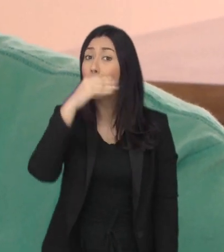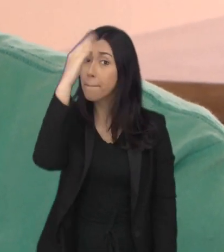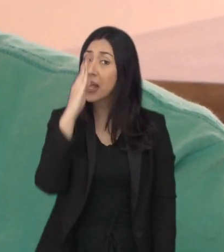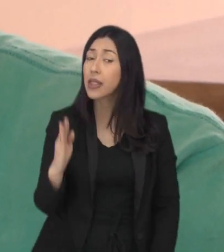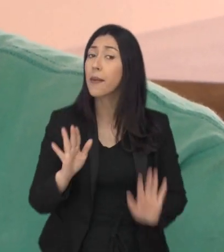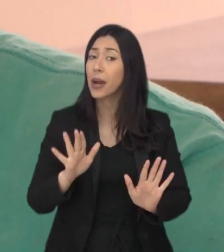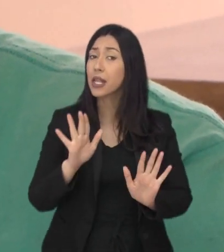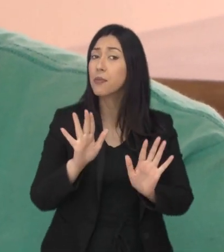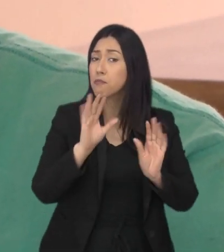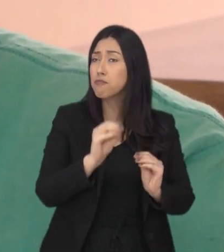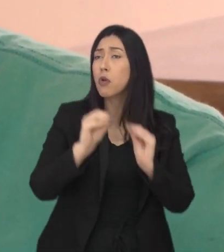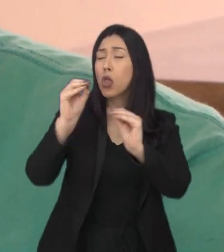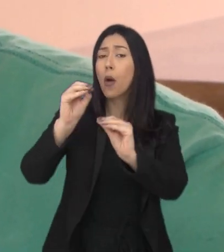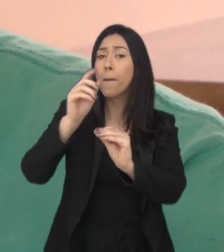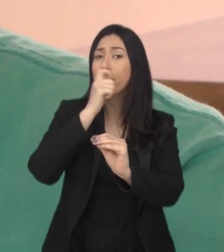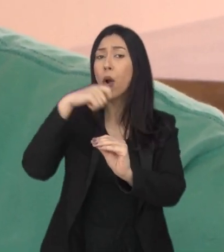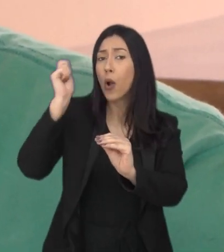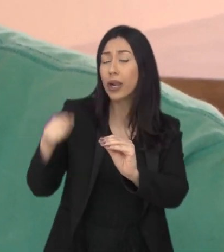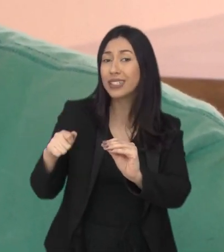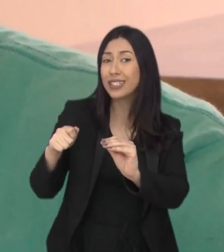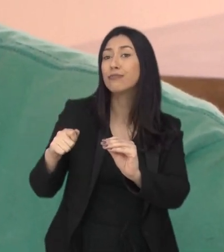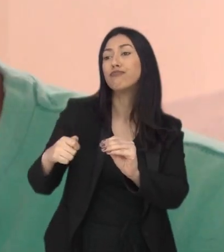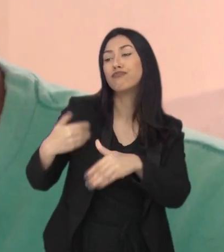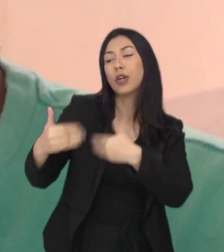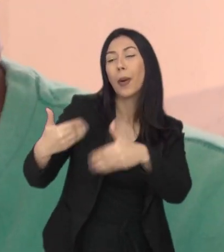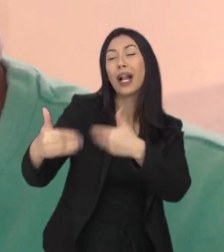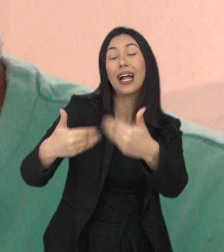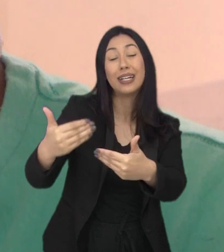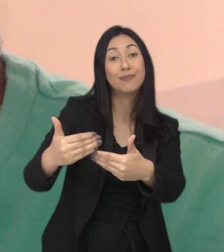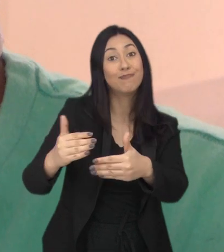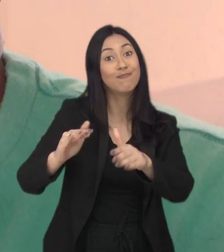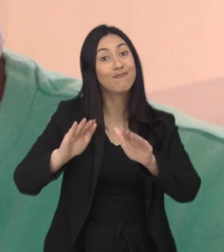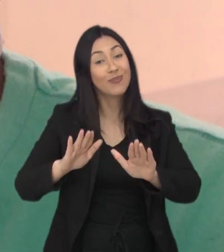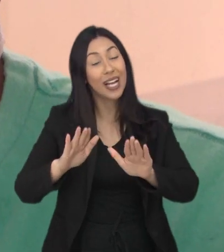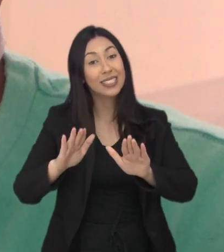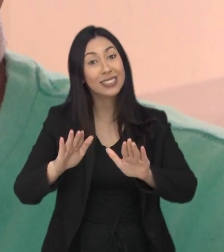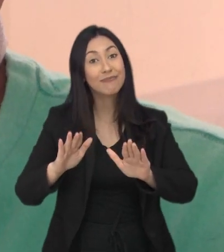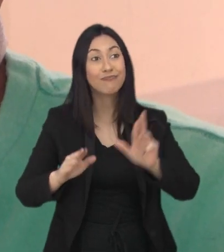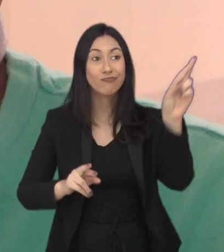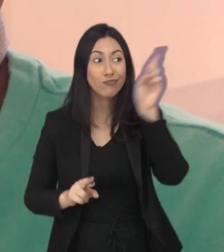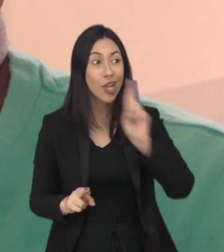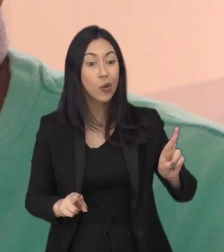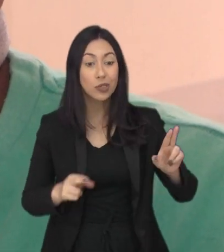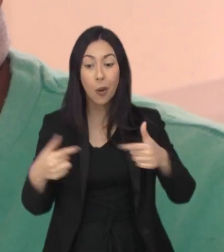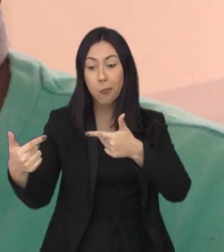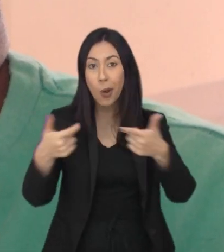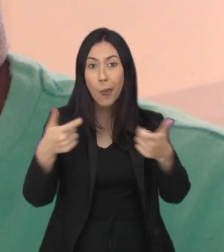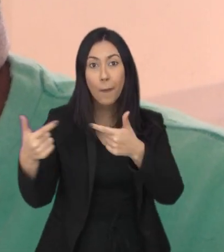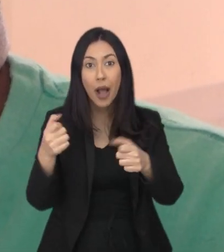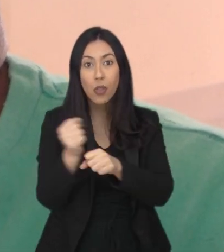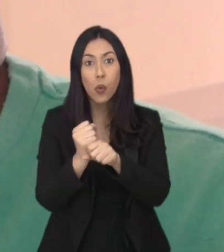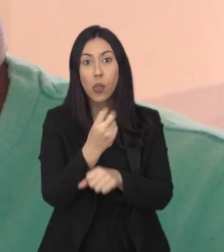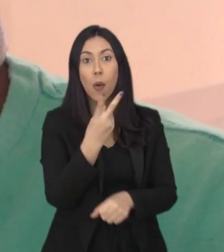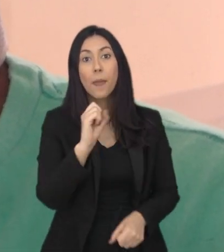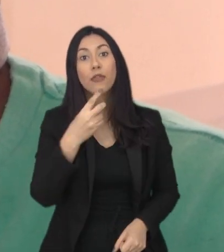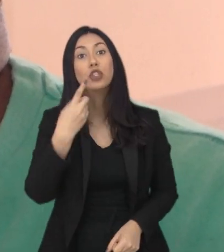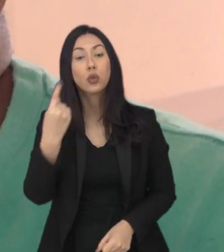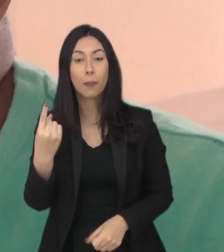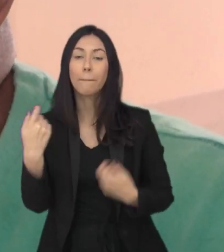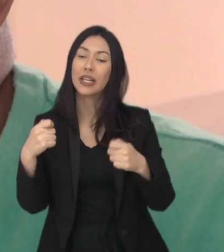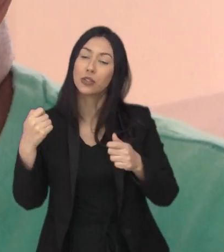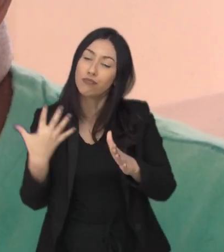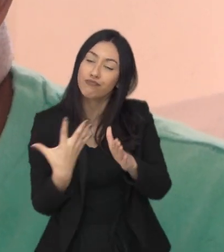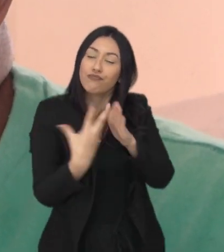Ucrânia, construiu família e recebeu a cidadania. Porém, com o início da guerra com a Rússia, em 2021, precisou buscar